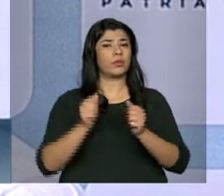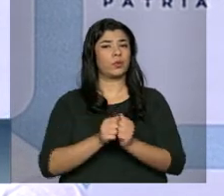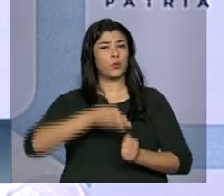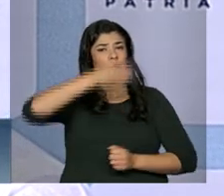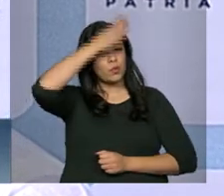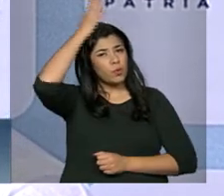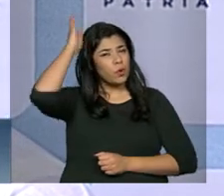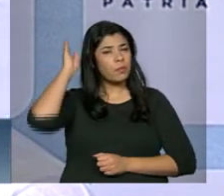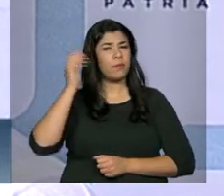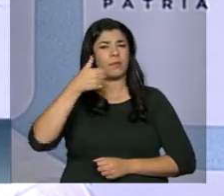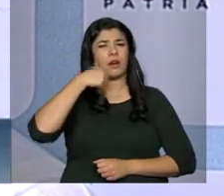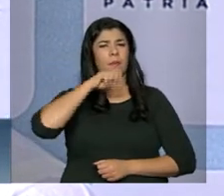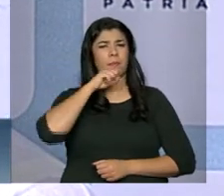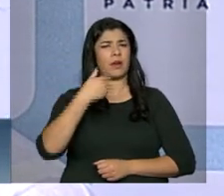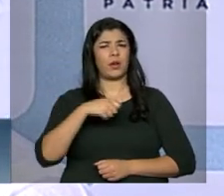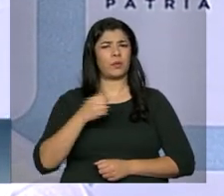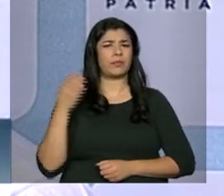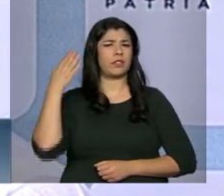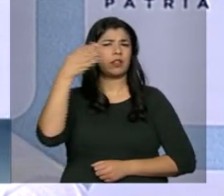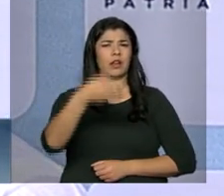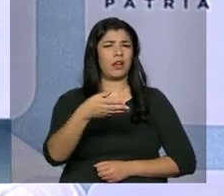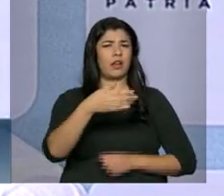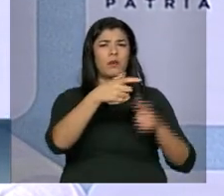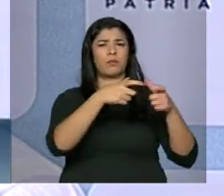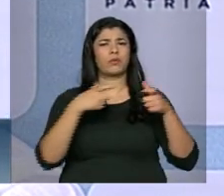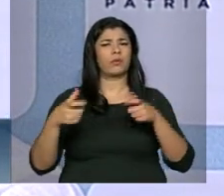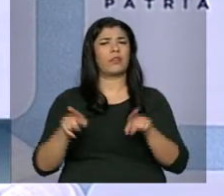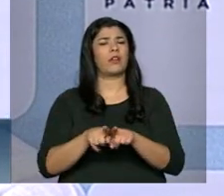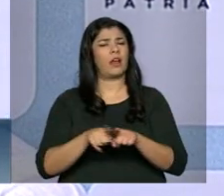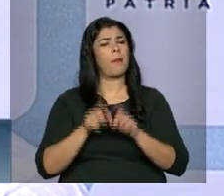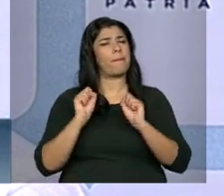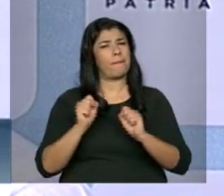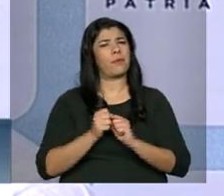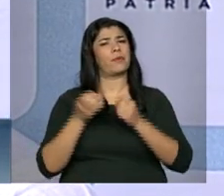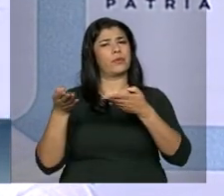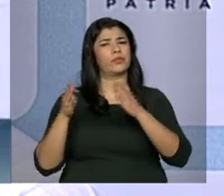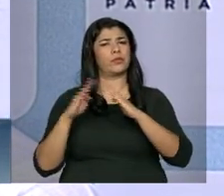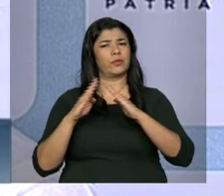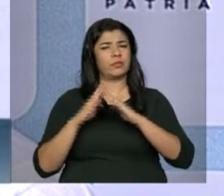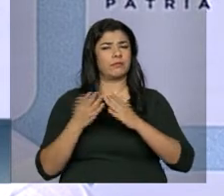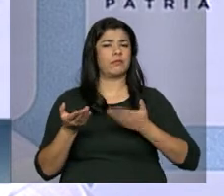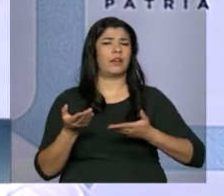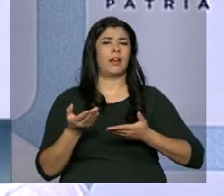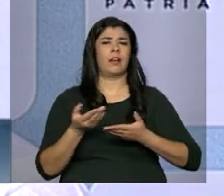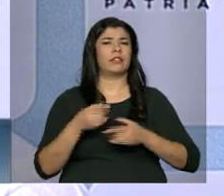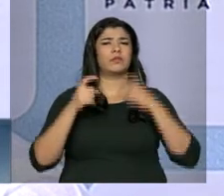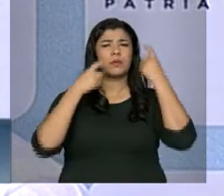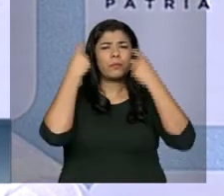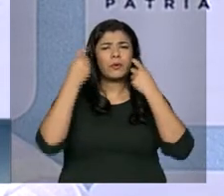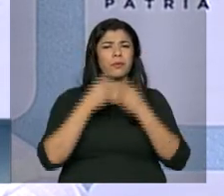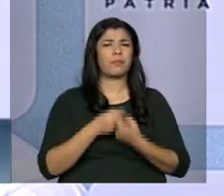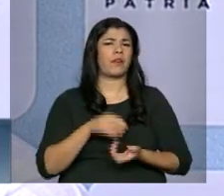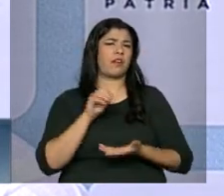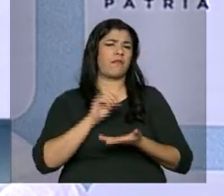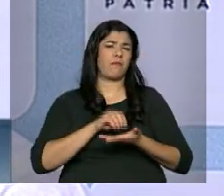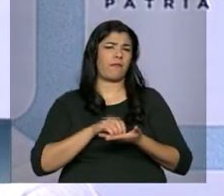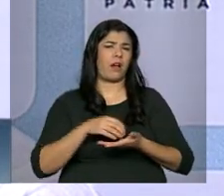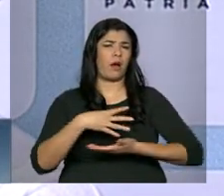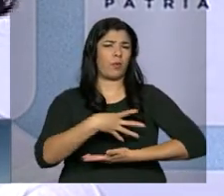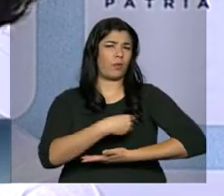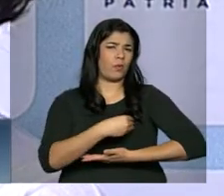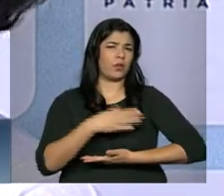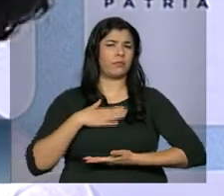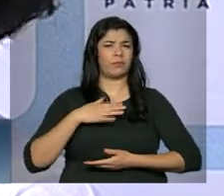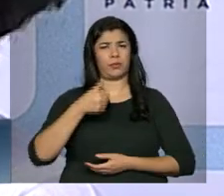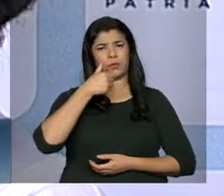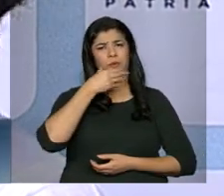com que a mãe nem precise sair de casa, né? É, tem a comodidade também, ela não precisa se preocupar também com o mito de que vai faltar leite para o filho dela? Sim,